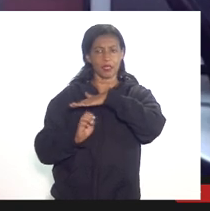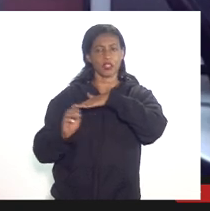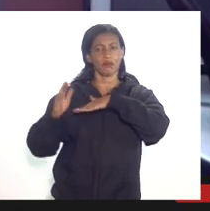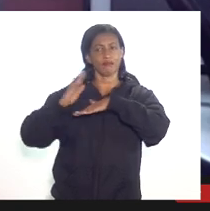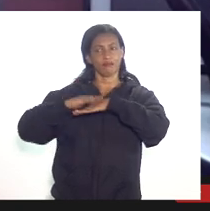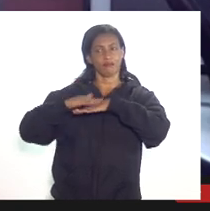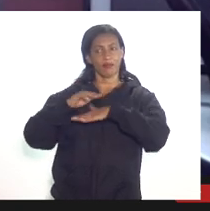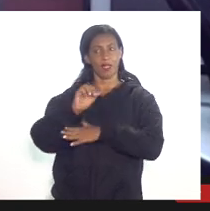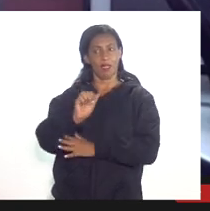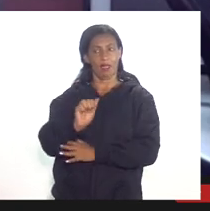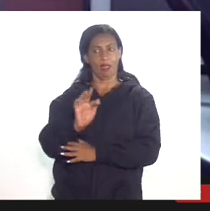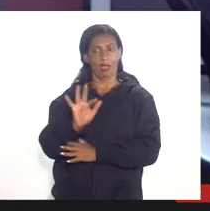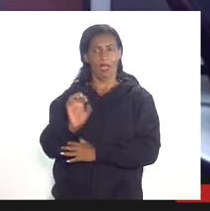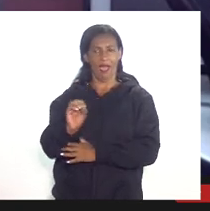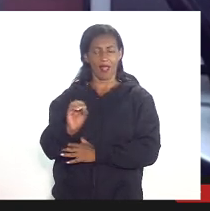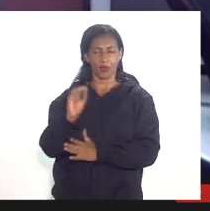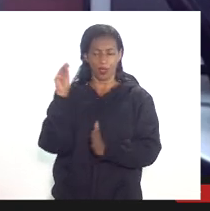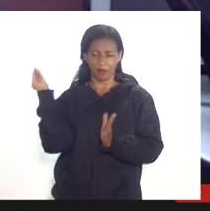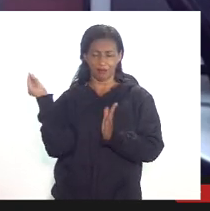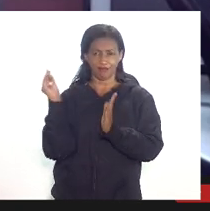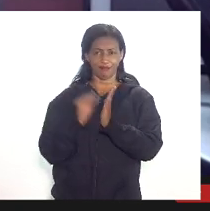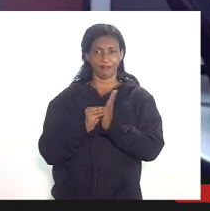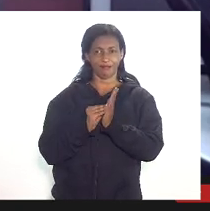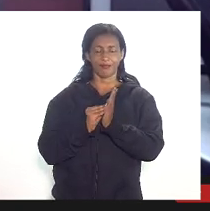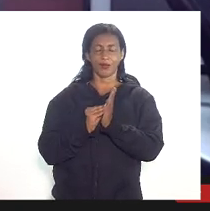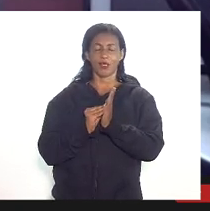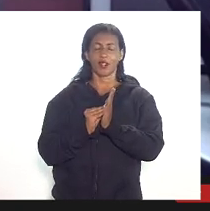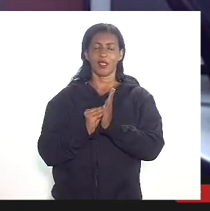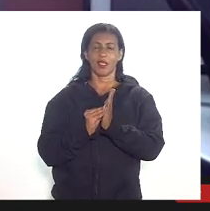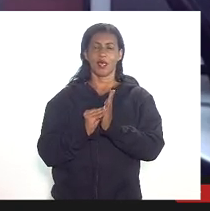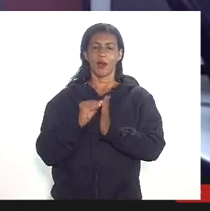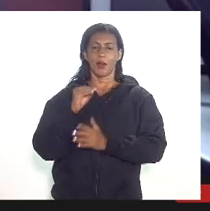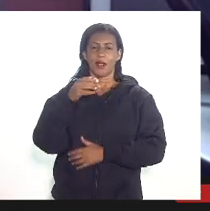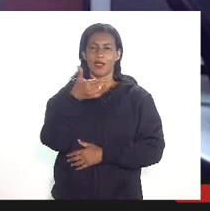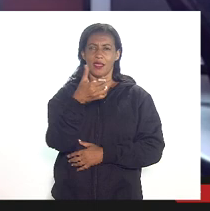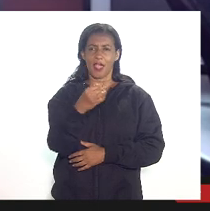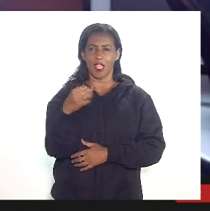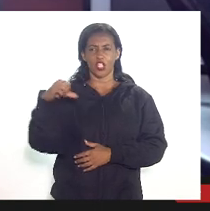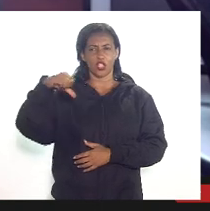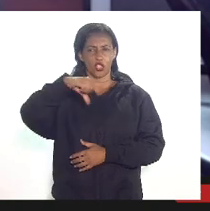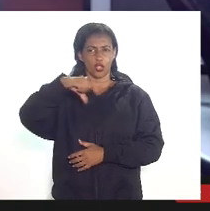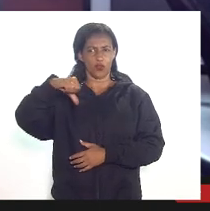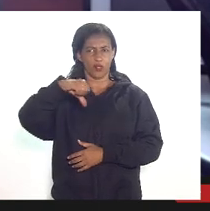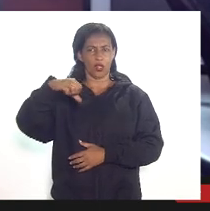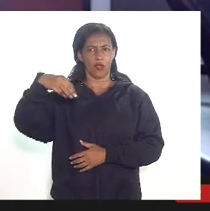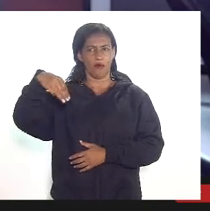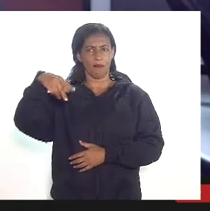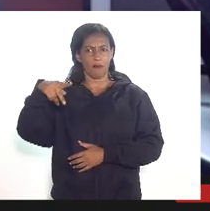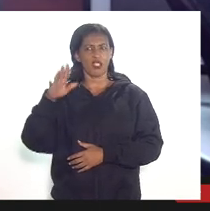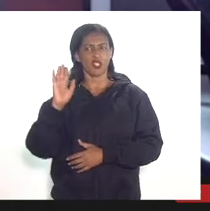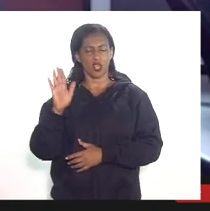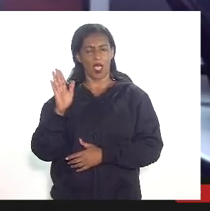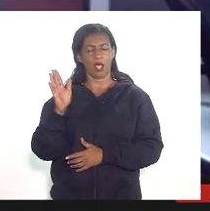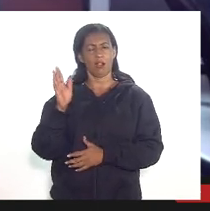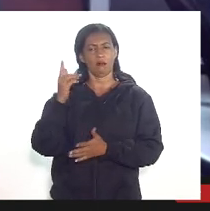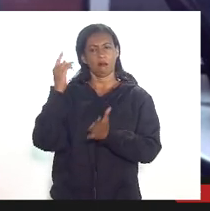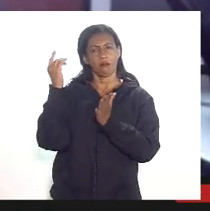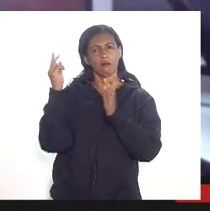normativo ele revogou expressamente a portaria ANP 10 de 99 que já tratava do mesmo assunto.